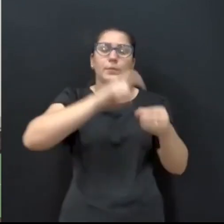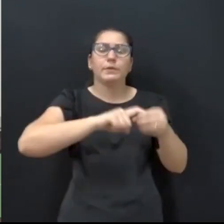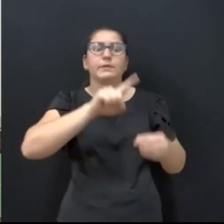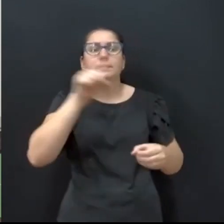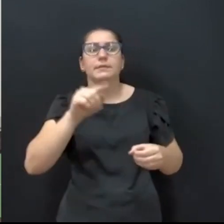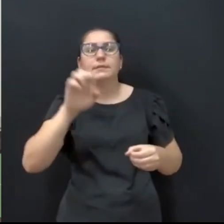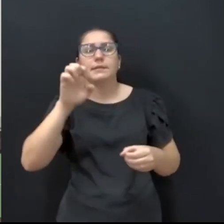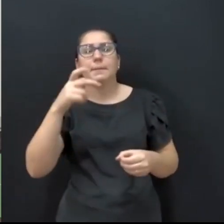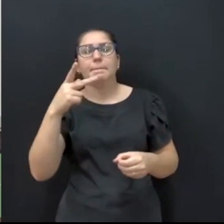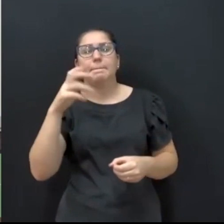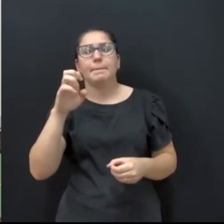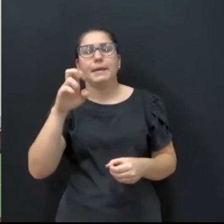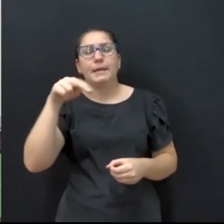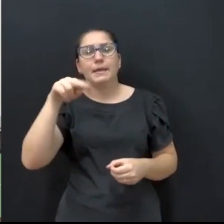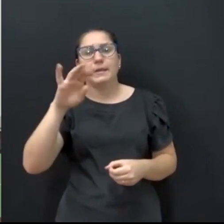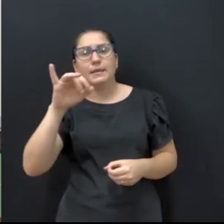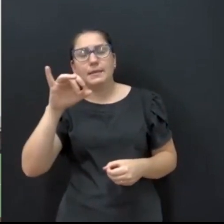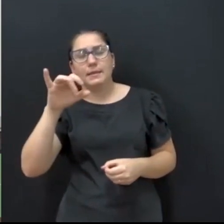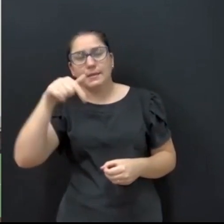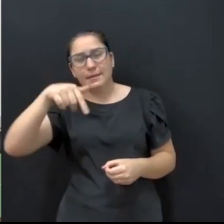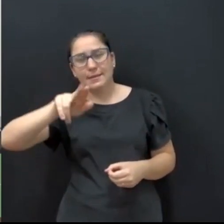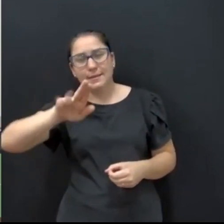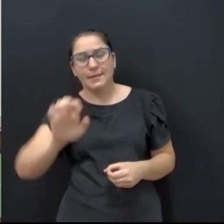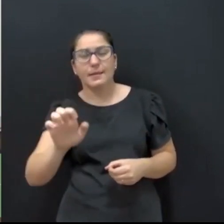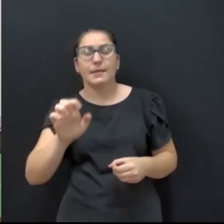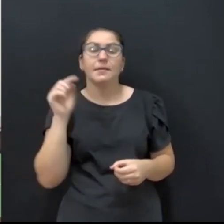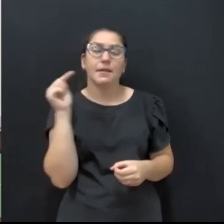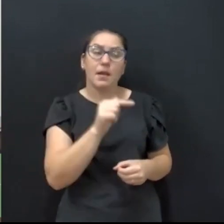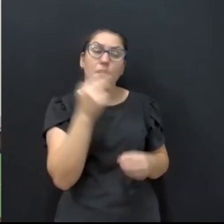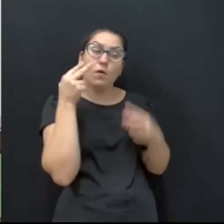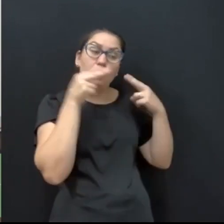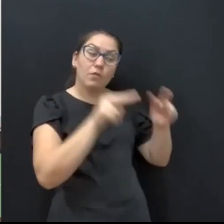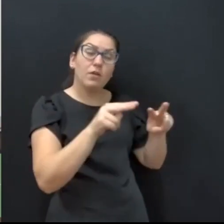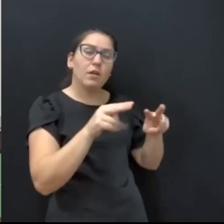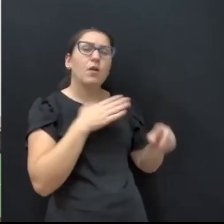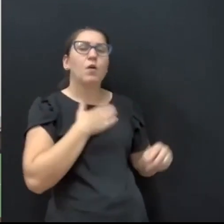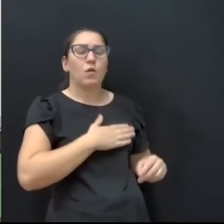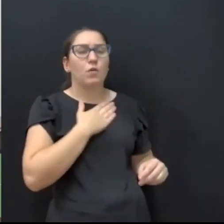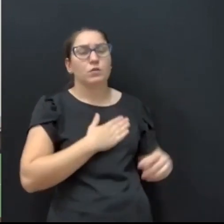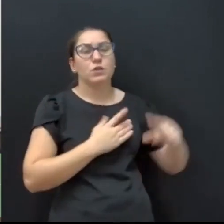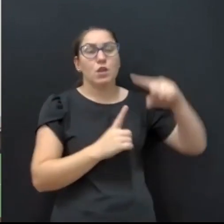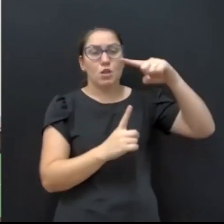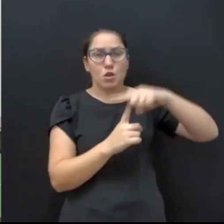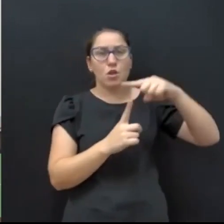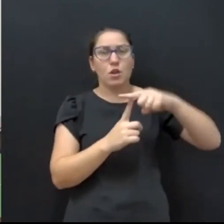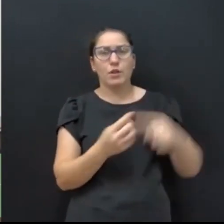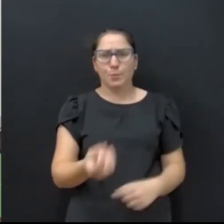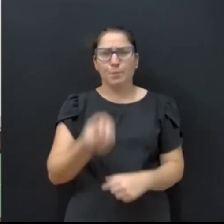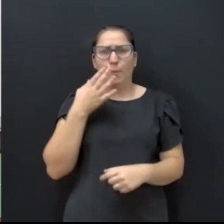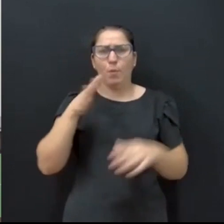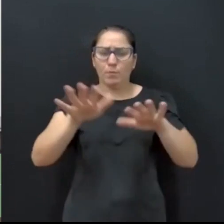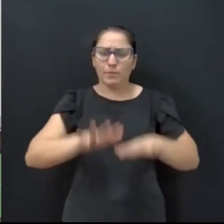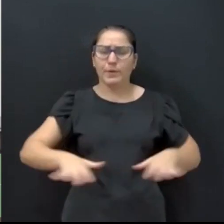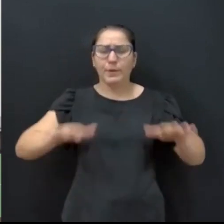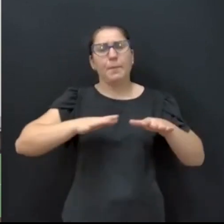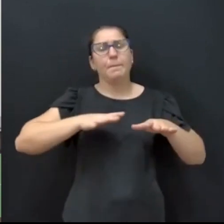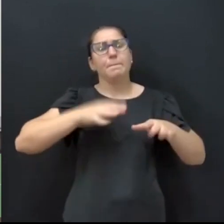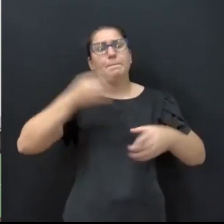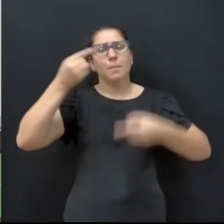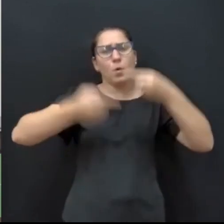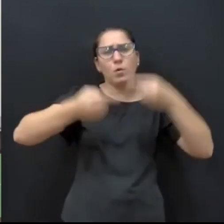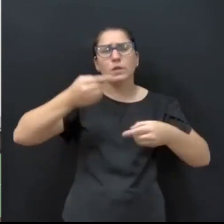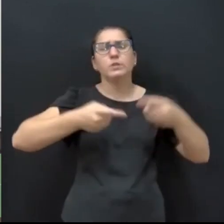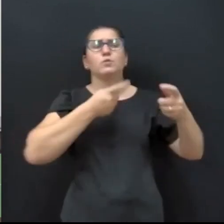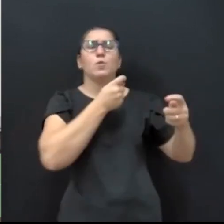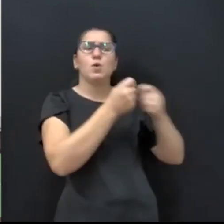Zepnik estavam lá muitas lideranças e o que eu vi lá eu gostei Toledo caminha para um rumo muito bom tanto na política quanto na